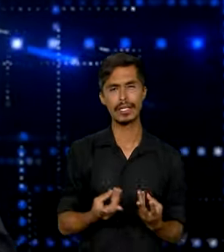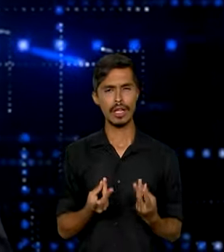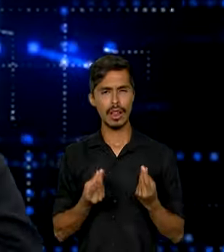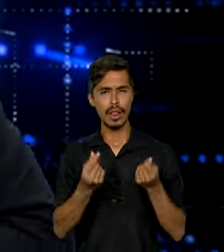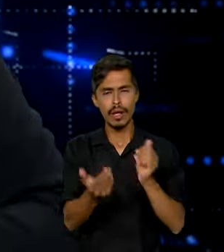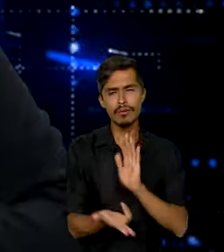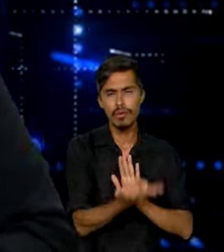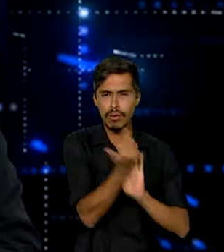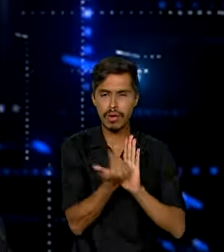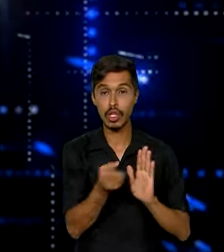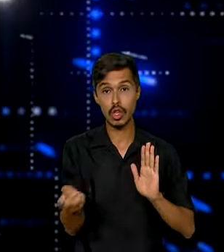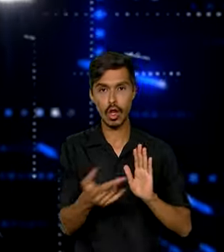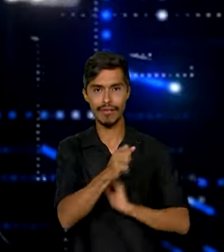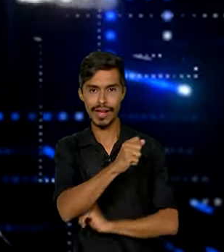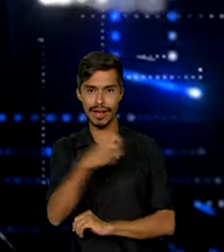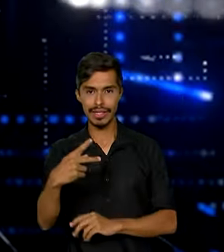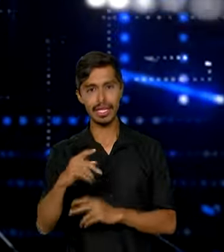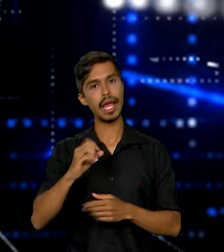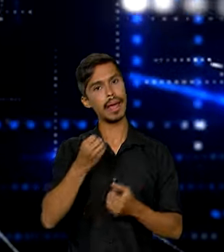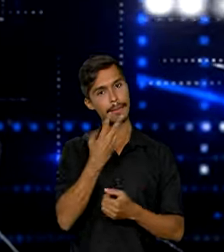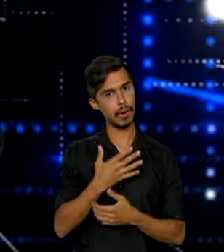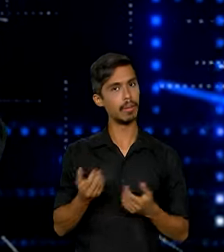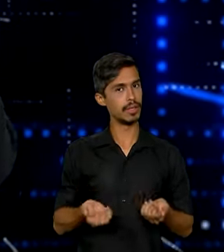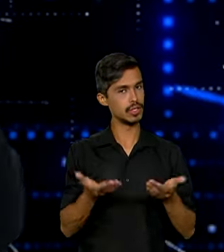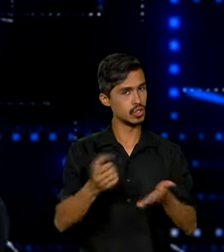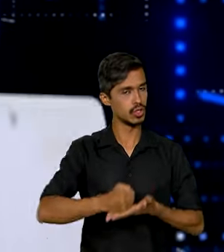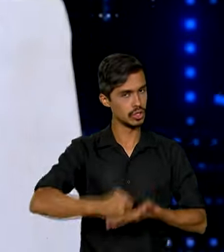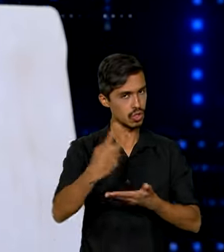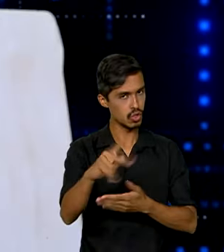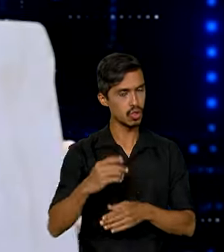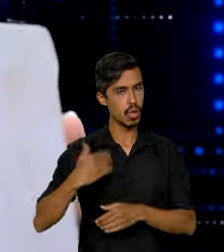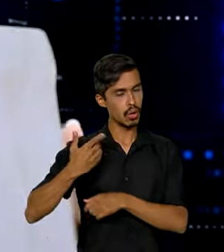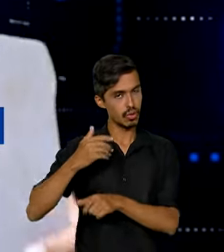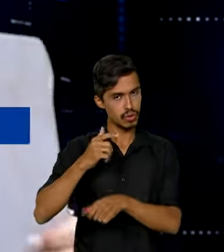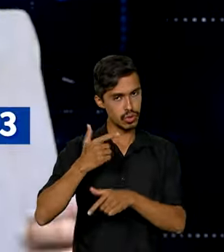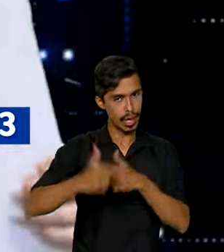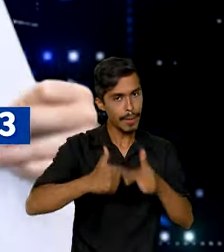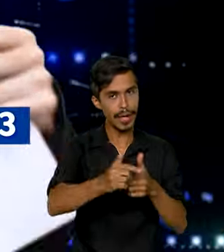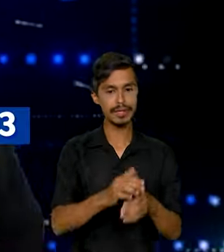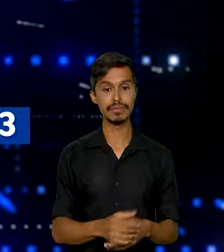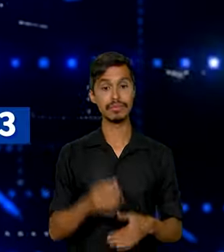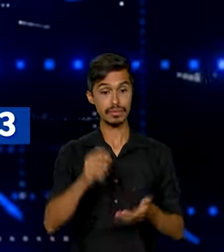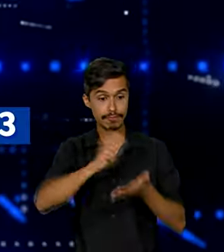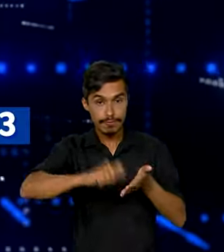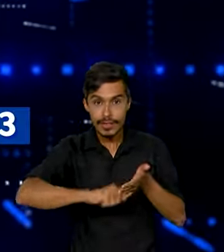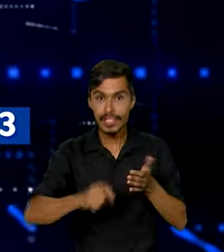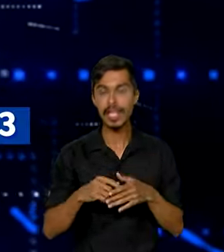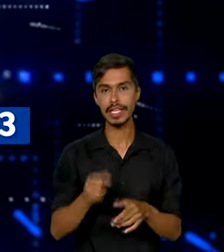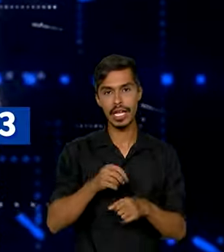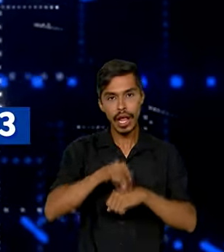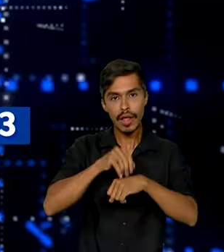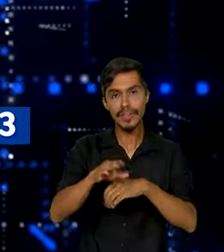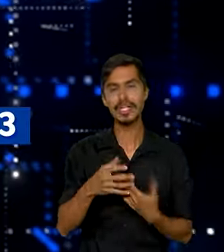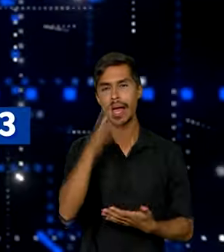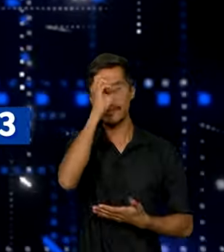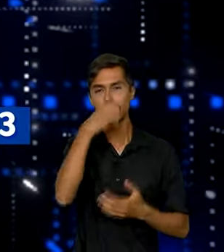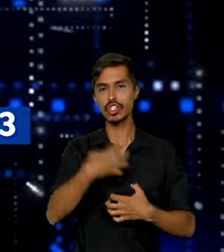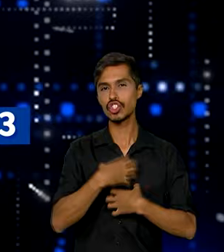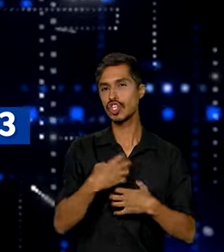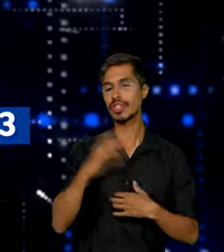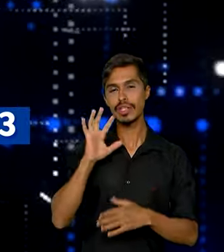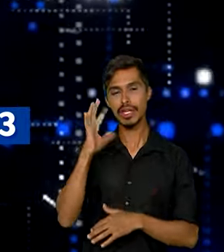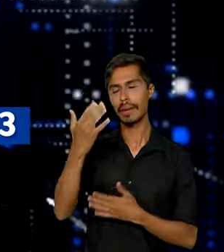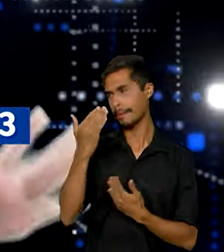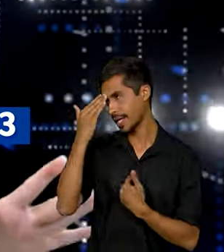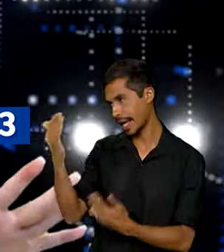novos aplicativos pode ser um diferencial na sua carreira. Anota essa dica e aprenda processos inovadores para criar soluções,